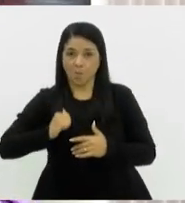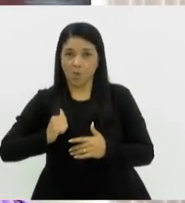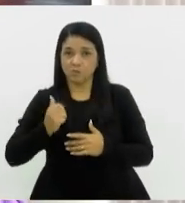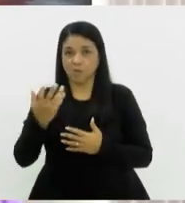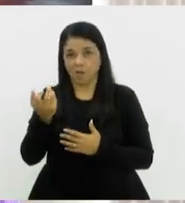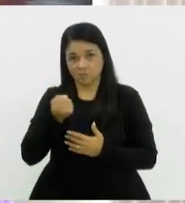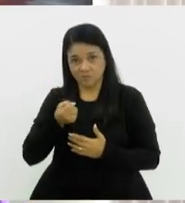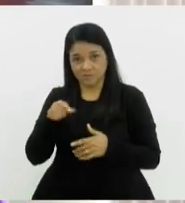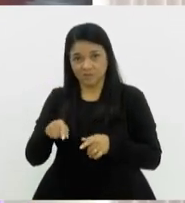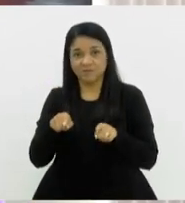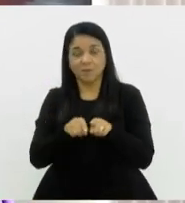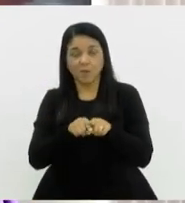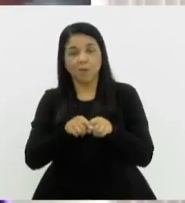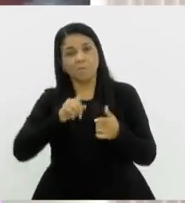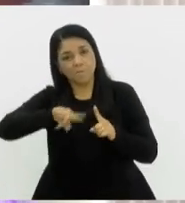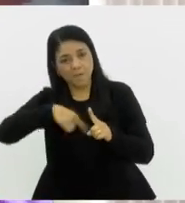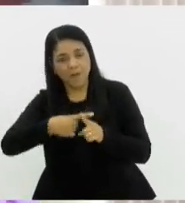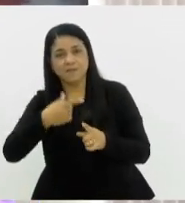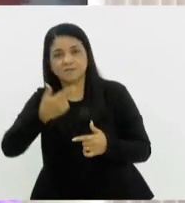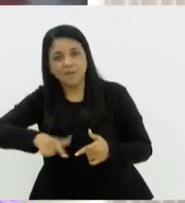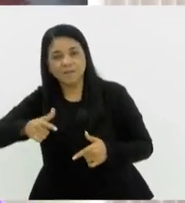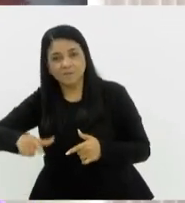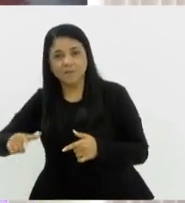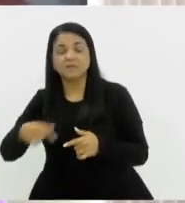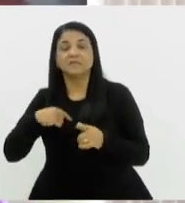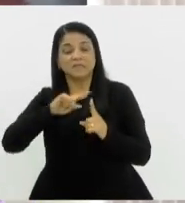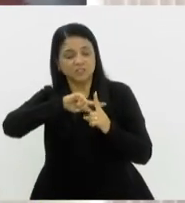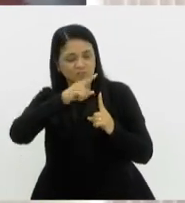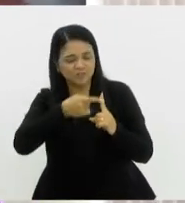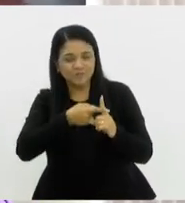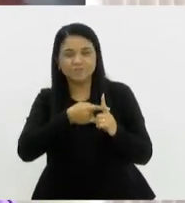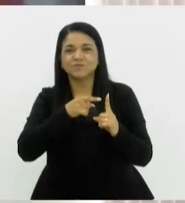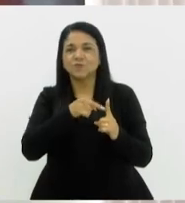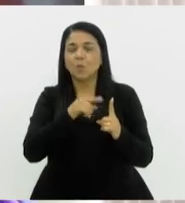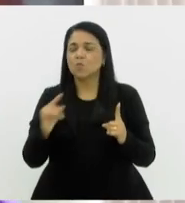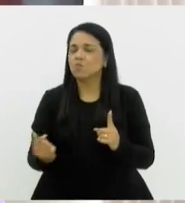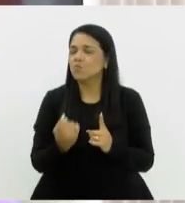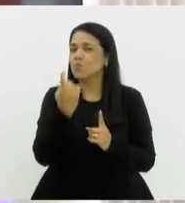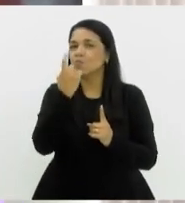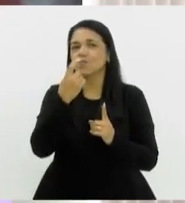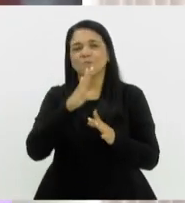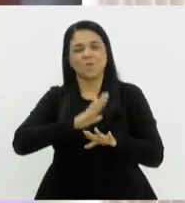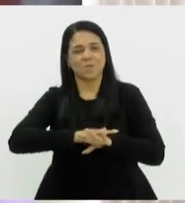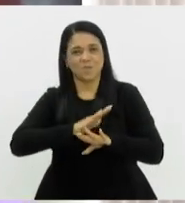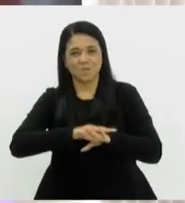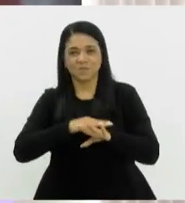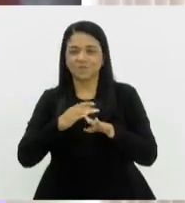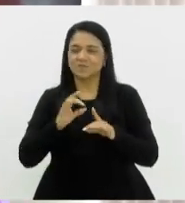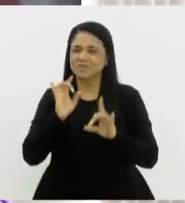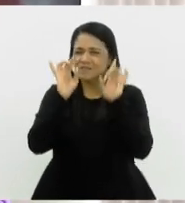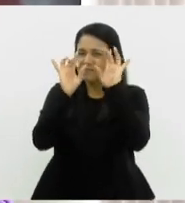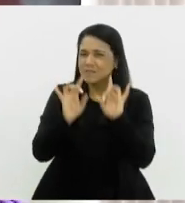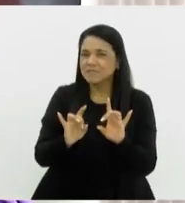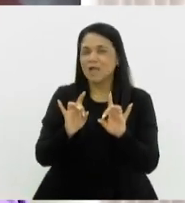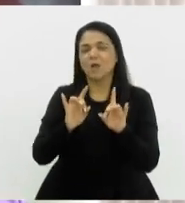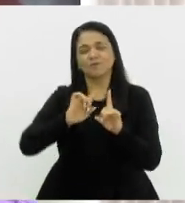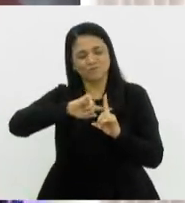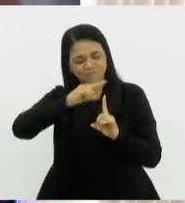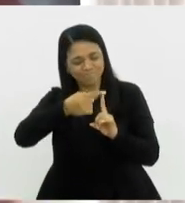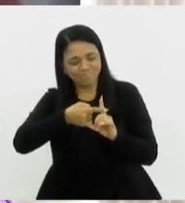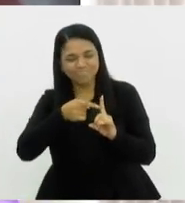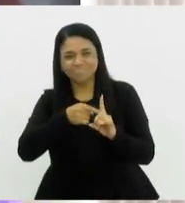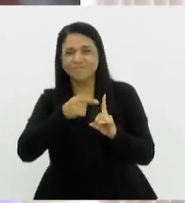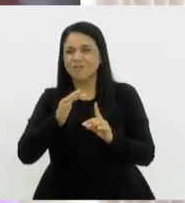e muito mais. Com o objetivo de transformar a gestação em um momento único e exclusivo para que nós mulheres possamos gerar o futuro